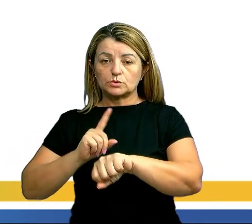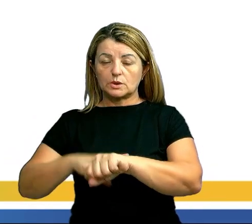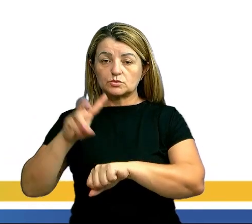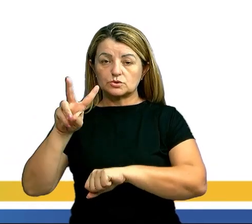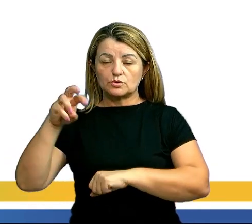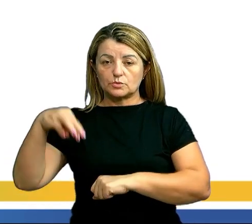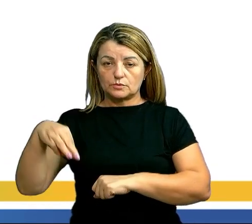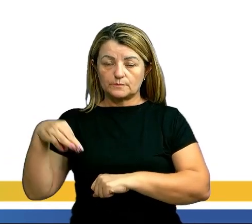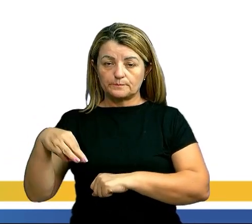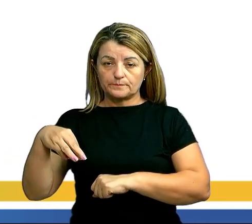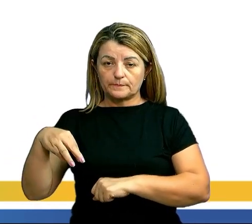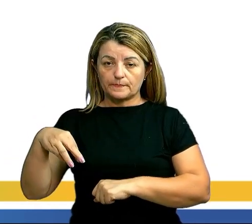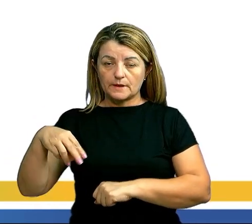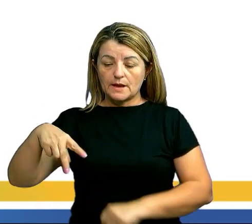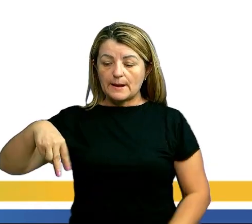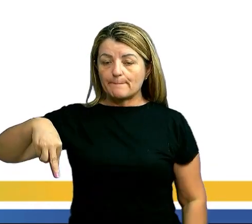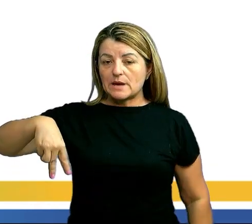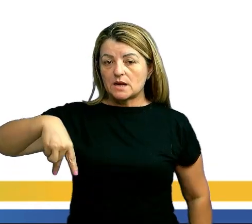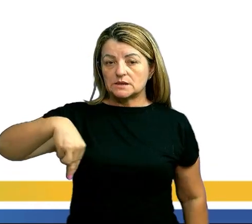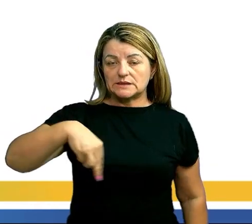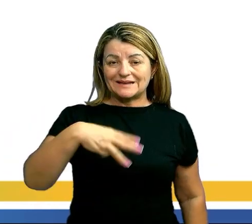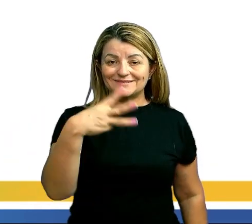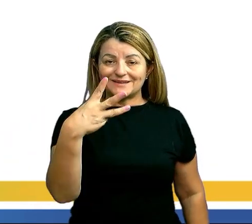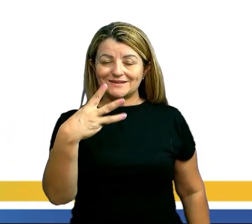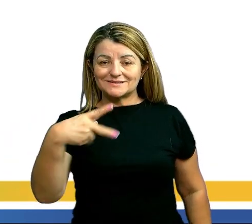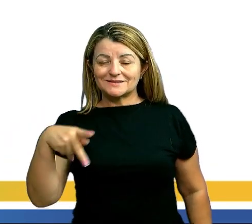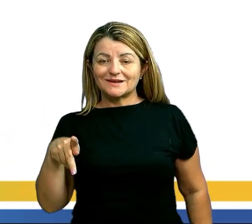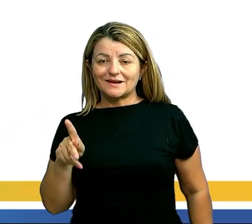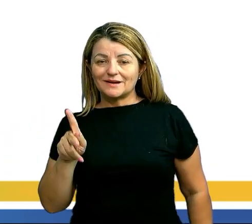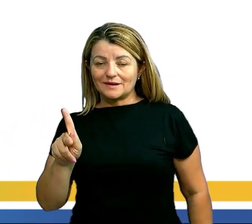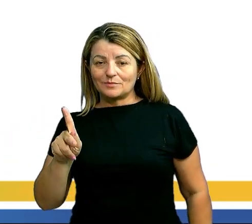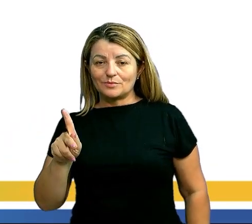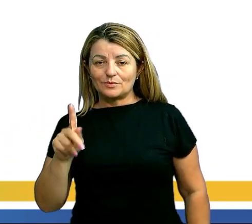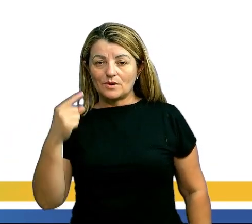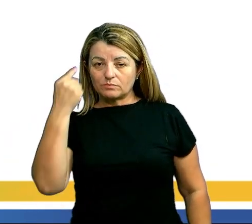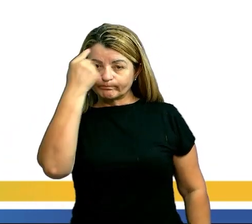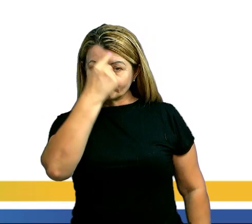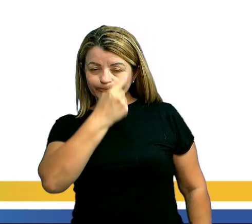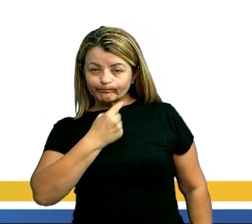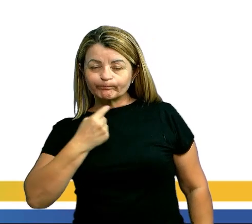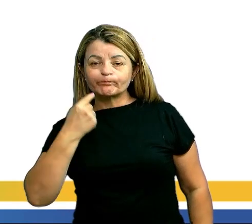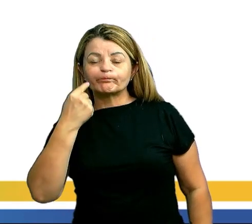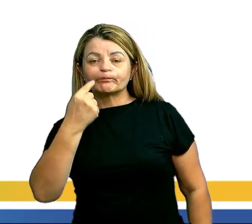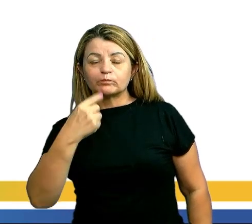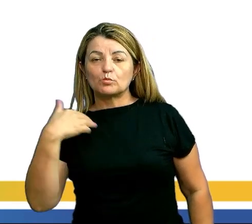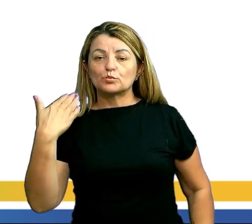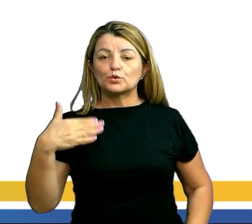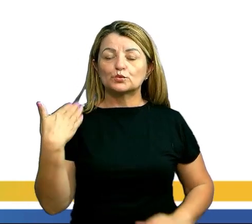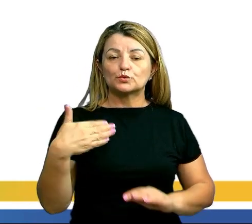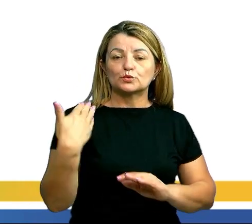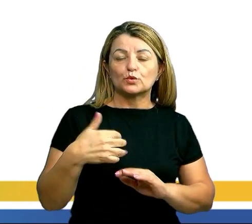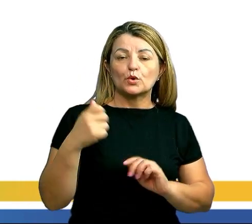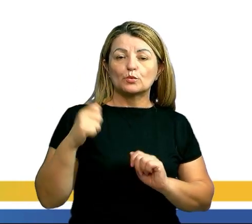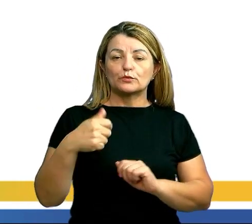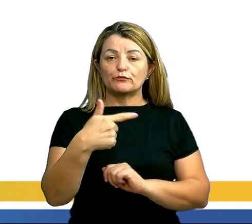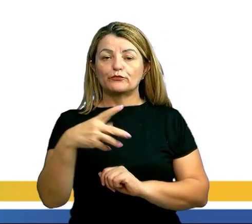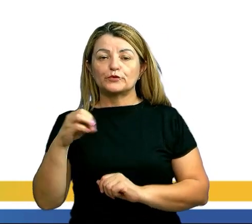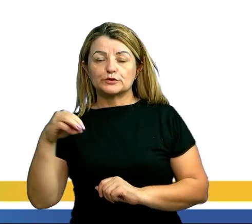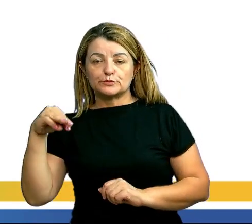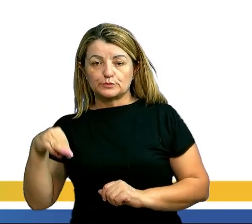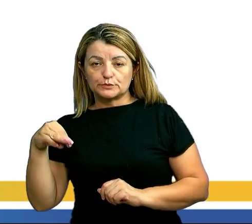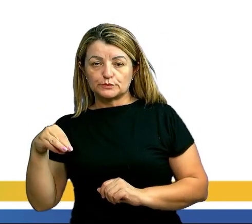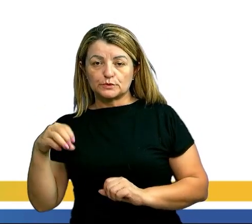para andar 3 km por hora a pessoa desenvolve 240 potência e 20 minutos